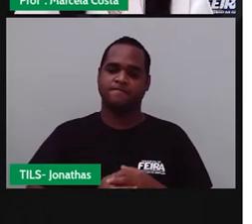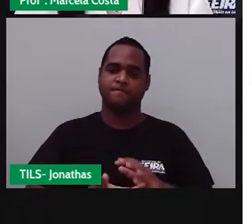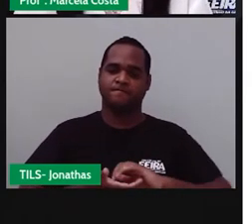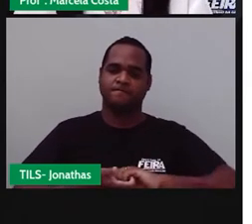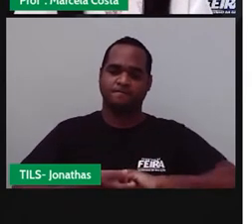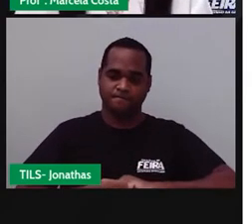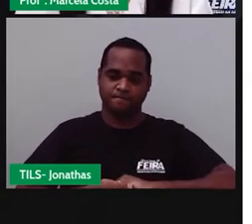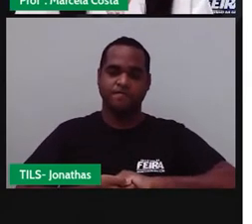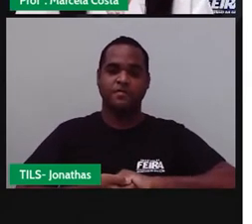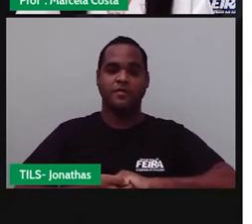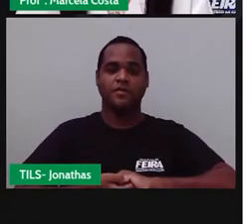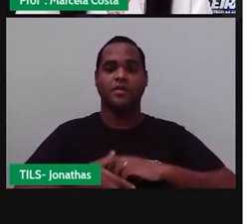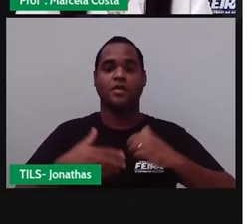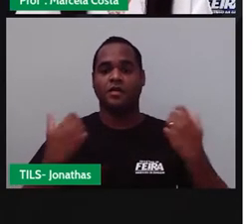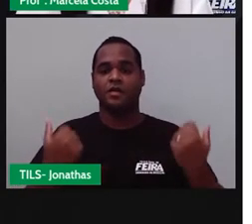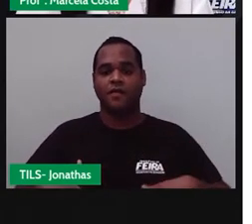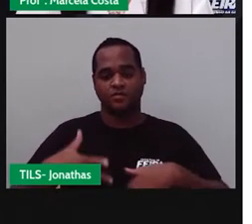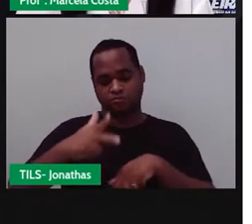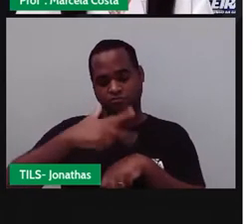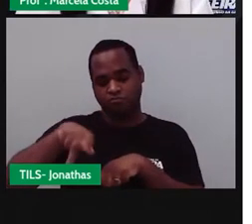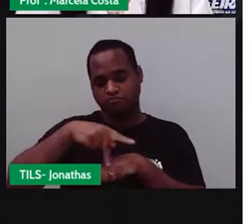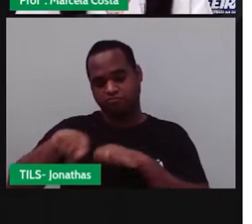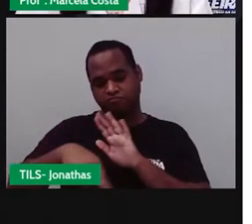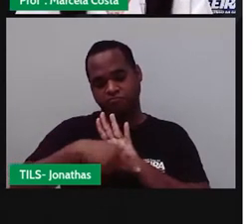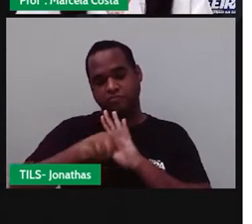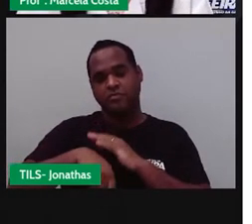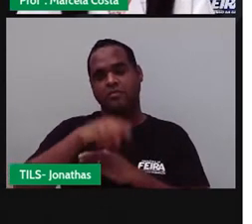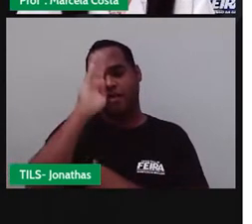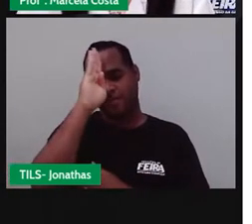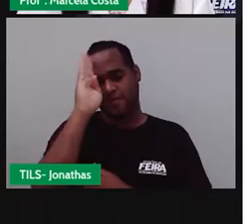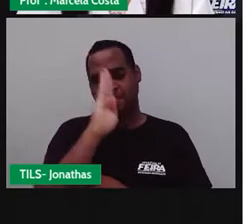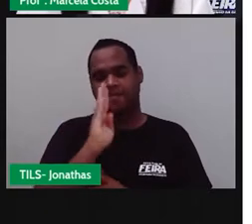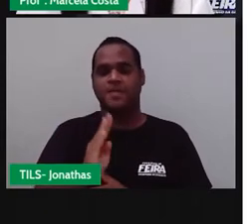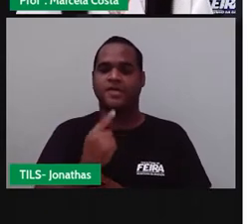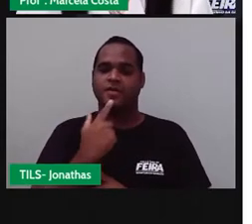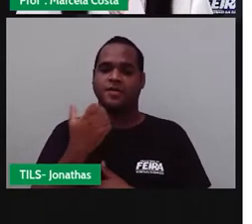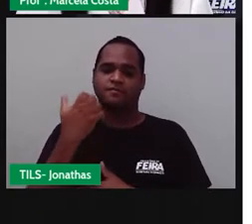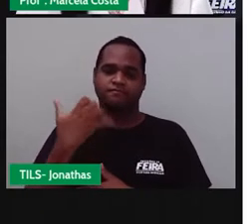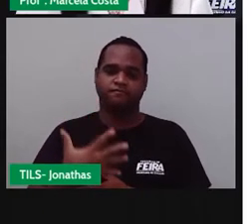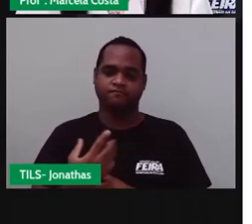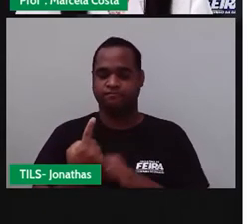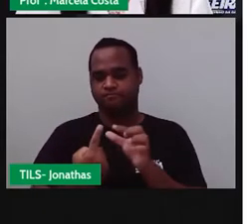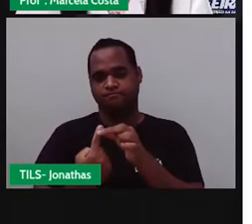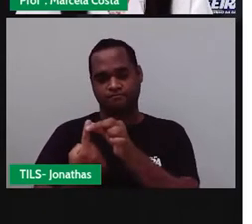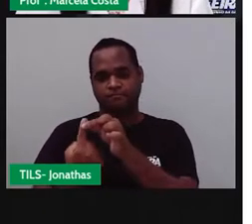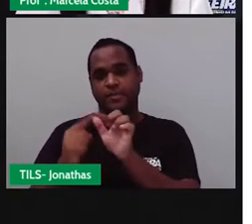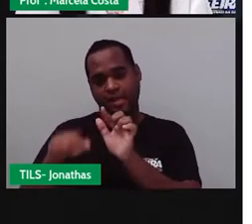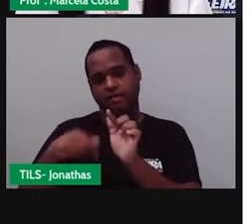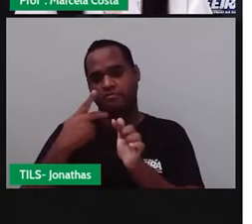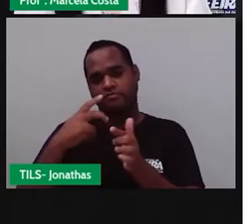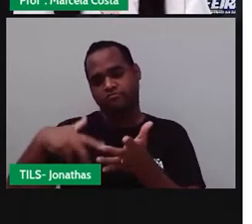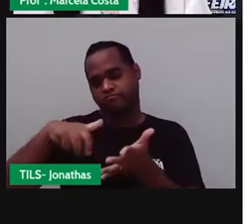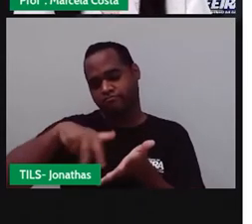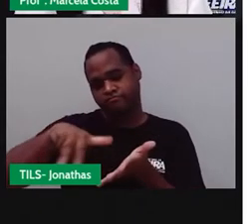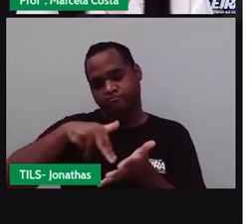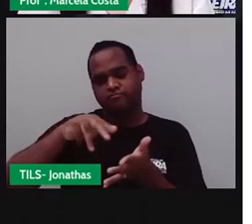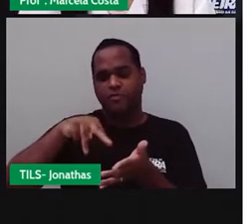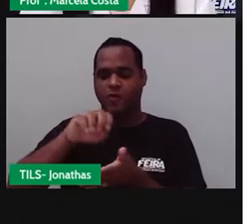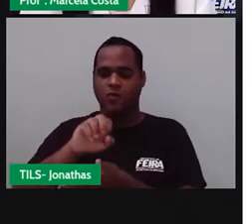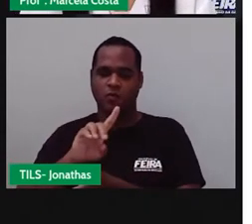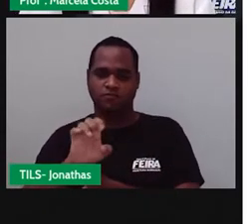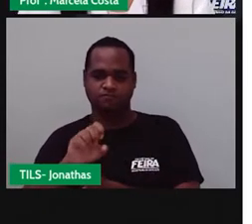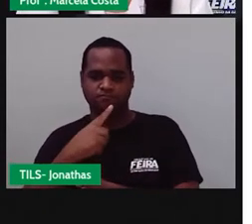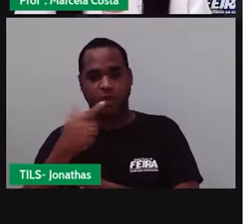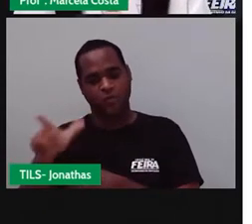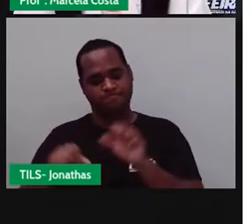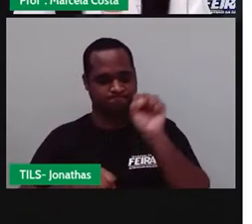Aqui no mesmo país, aqui no Brasil, uma dança, né, aqui da região Nordeste e outra da